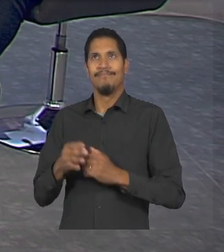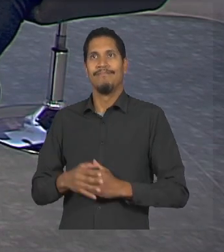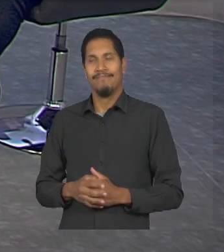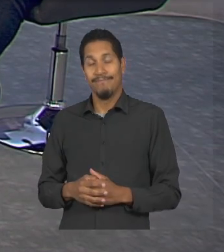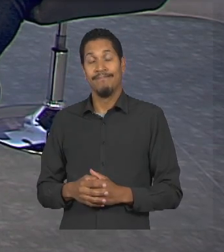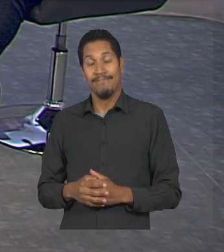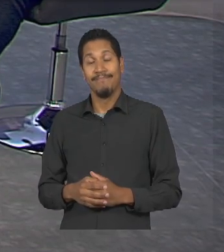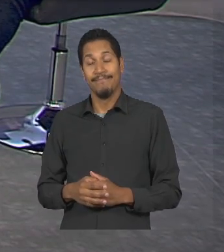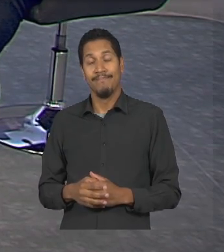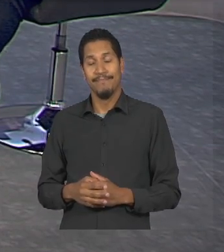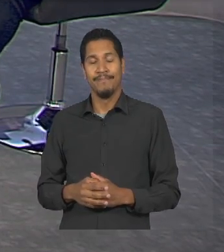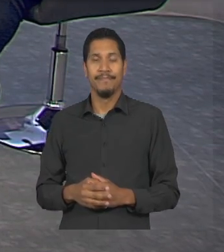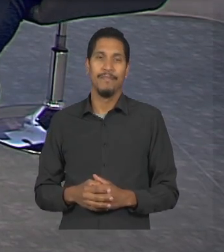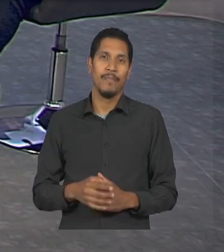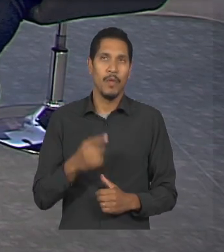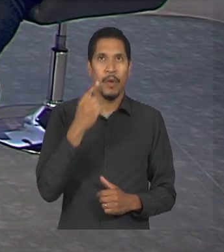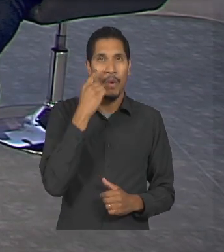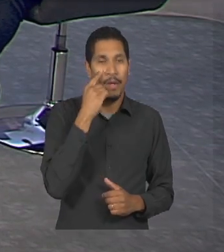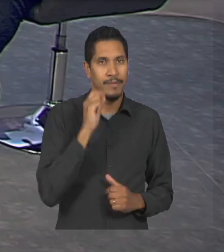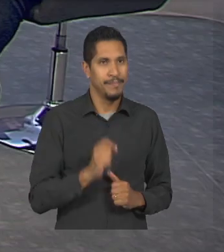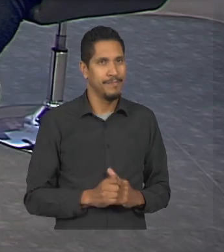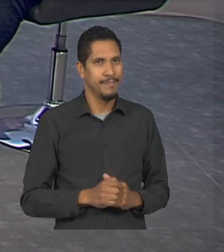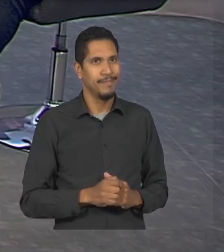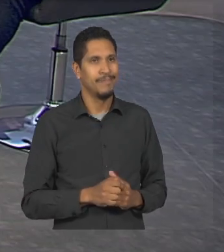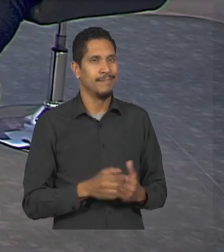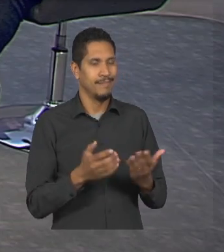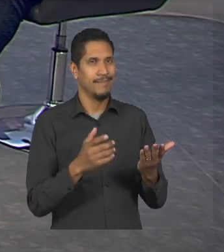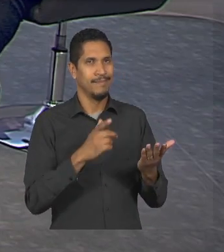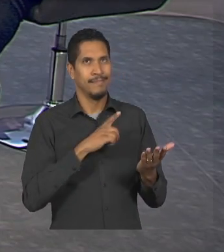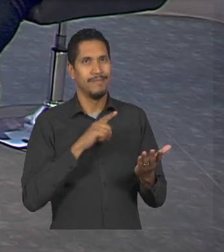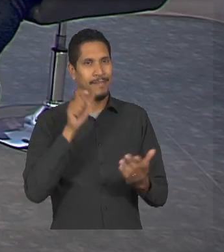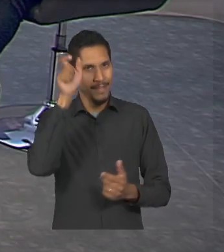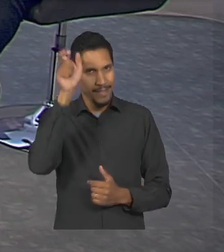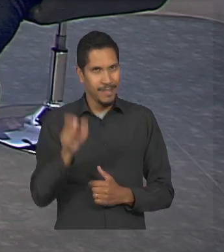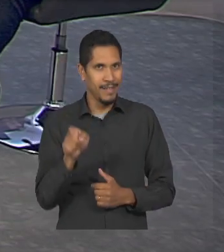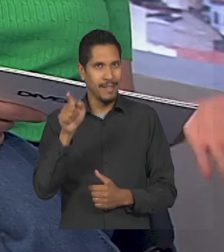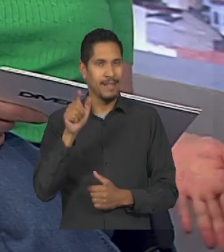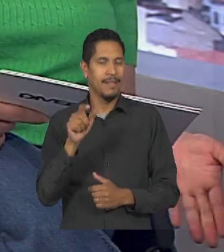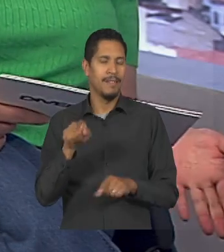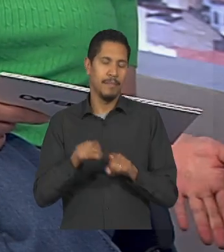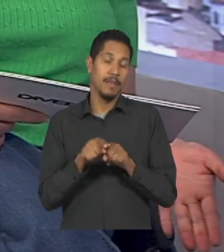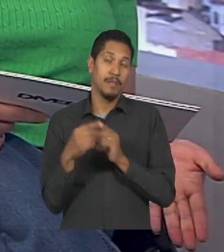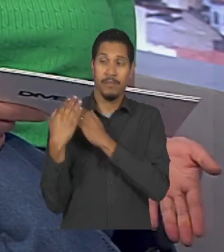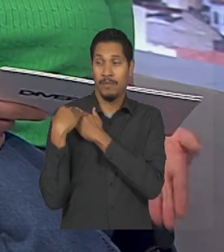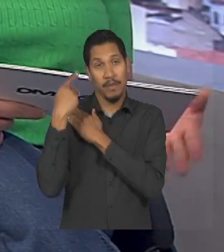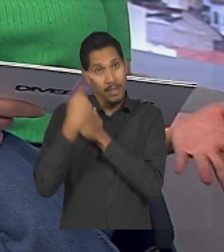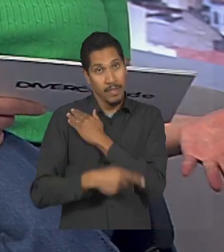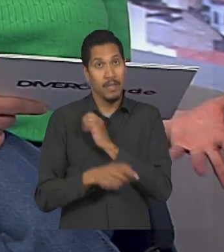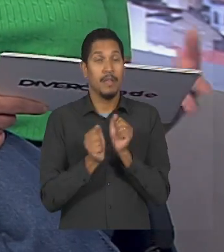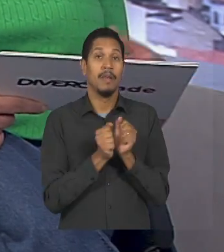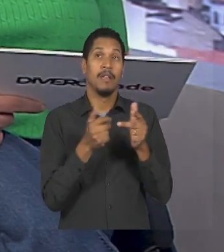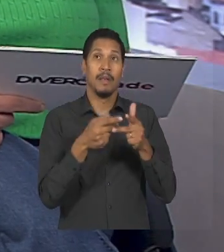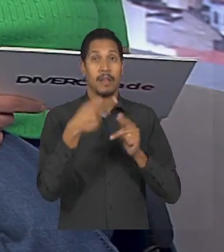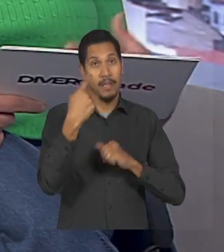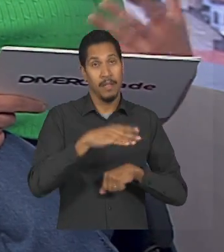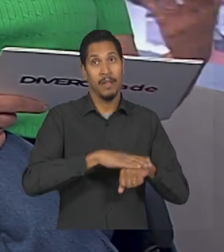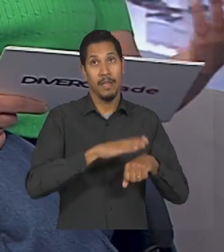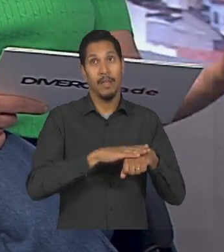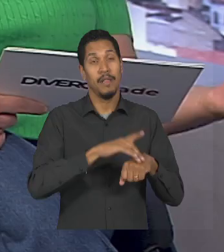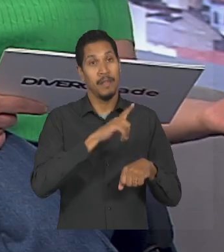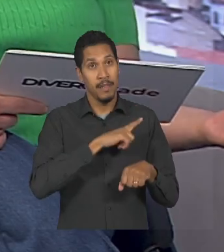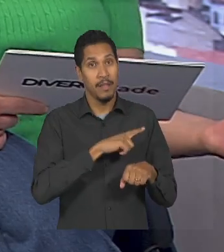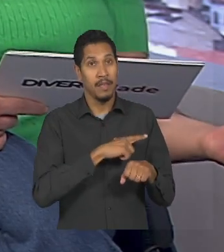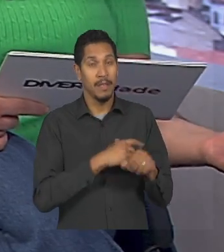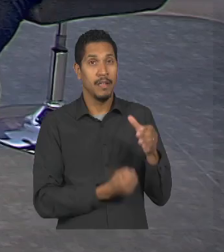e gente olha que legal ela instalou ela foi a responsável por aqui na câmara municipal na casa ser instalado uma